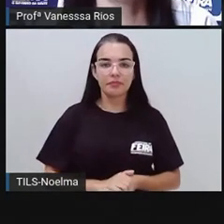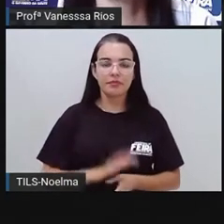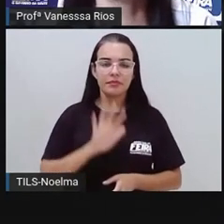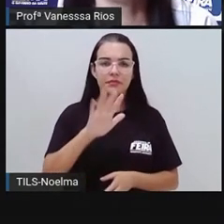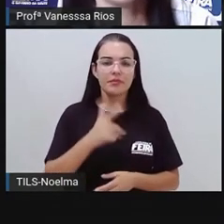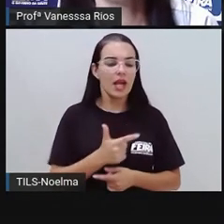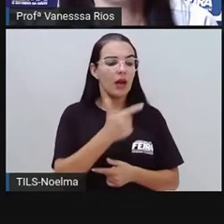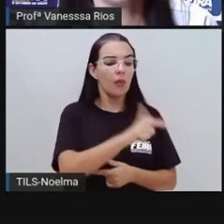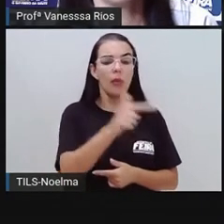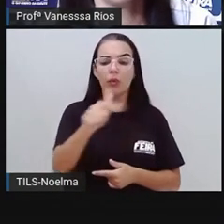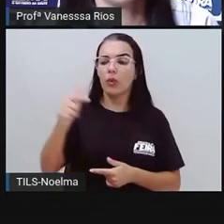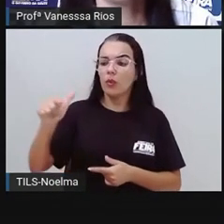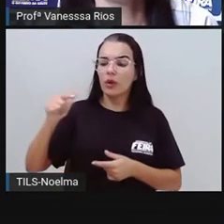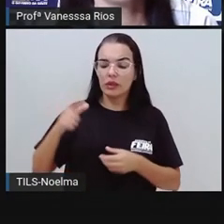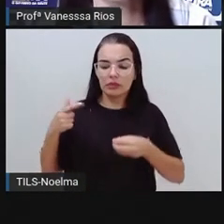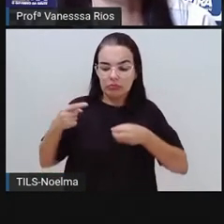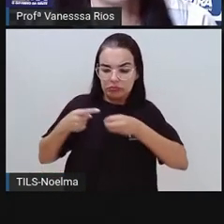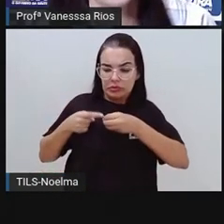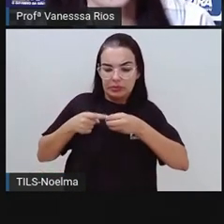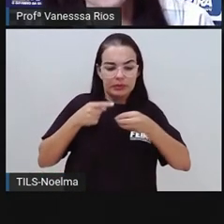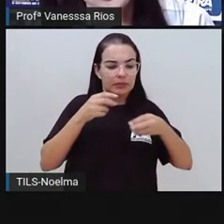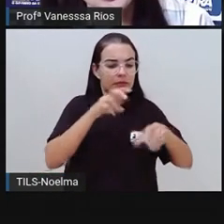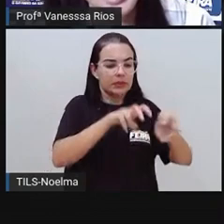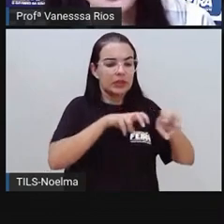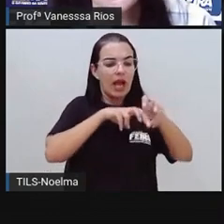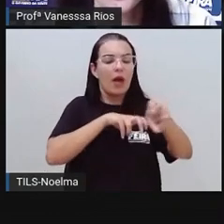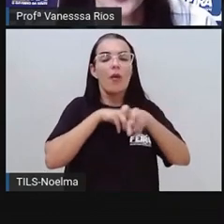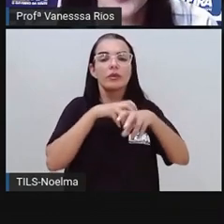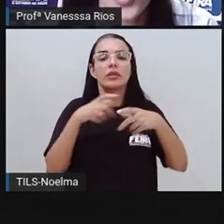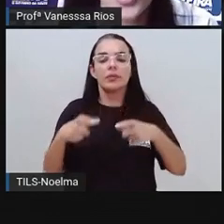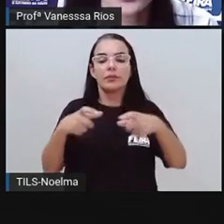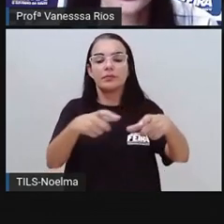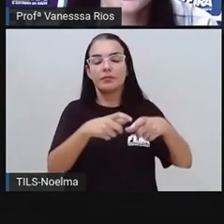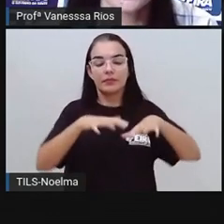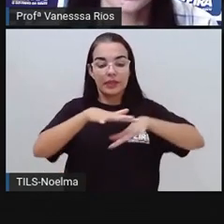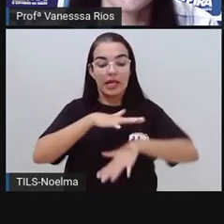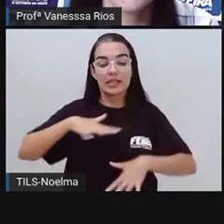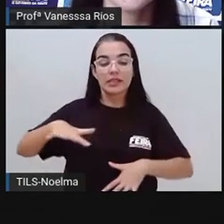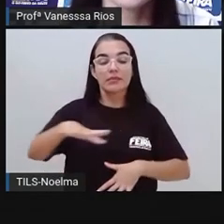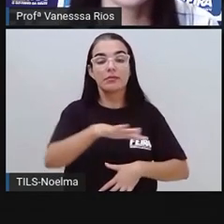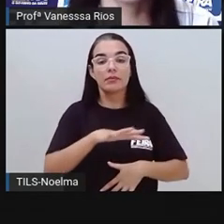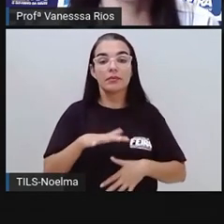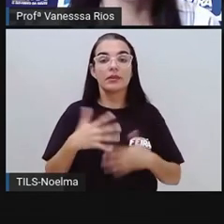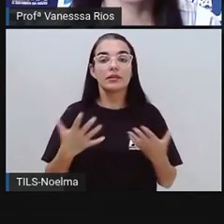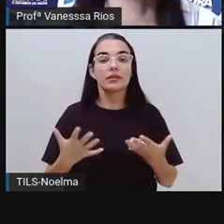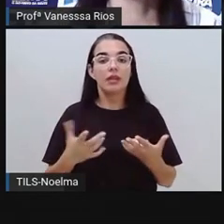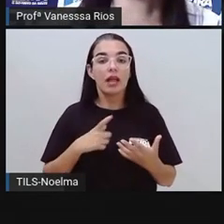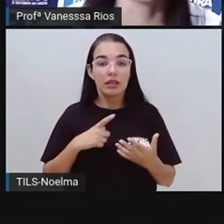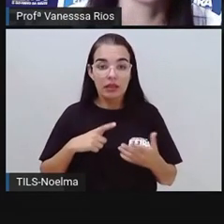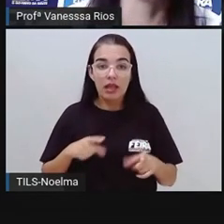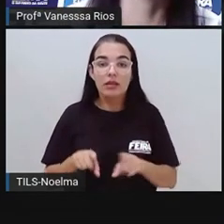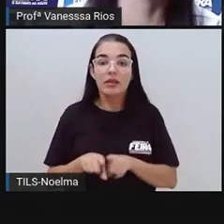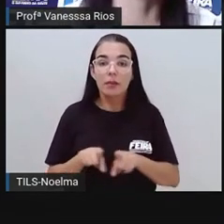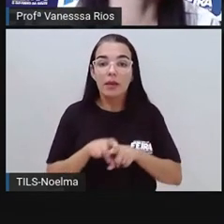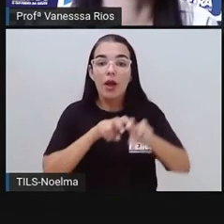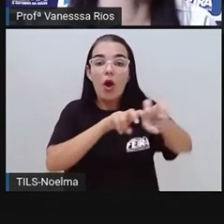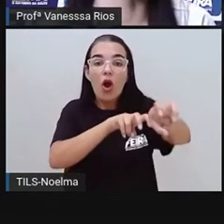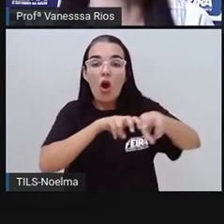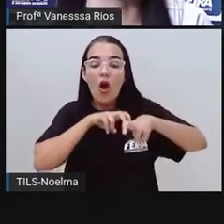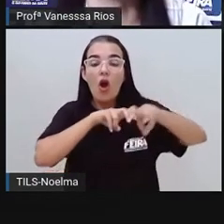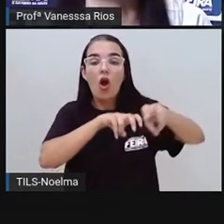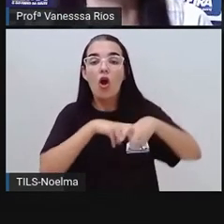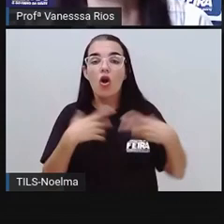Os demais espaços territoriais que compõem o município e que estão aí nas roças,